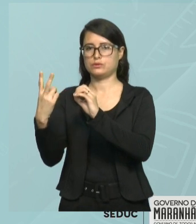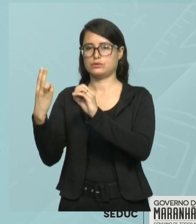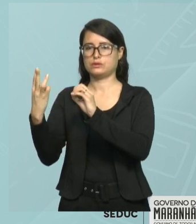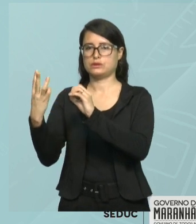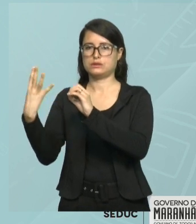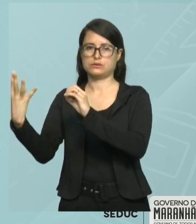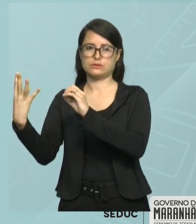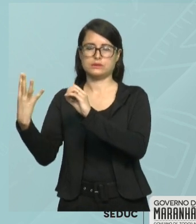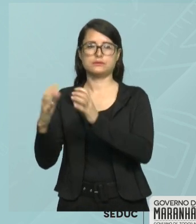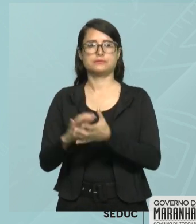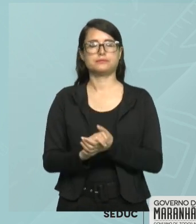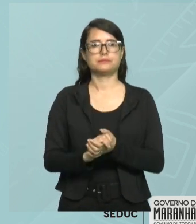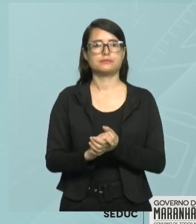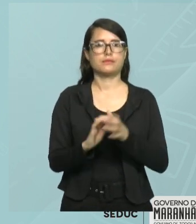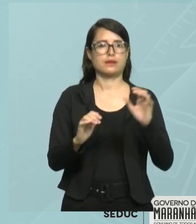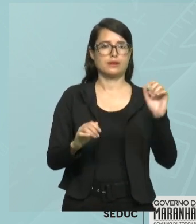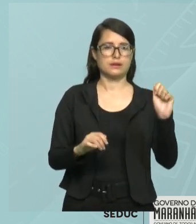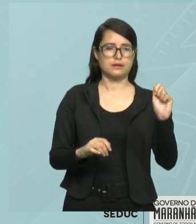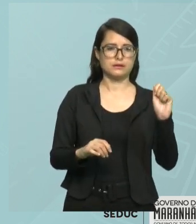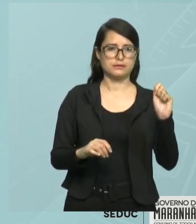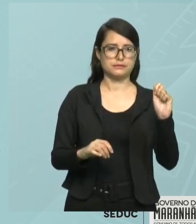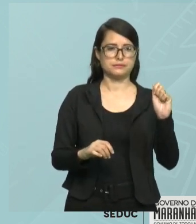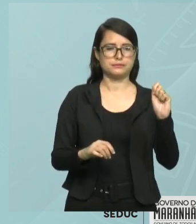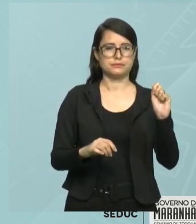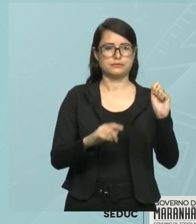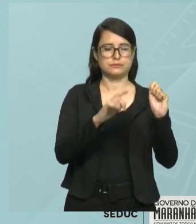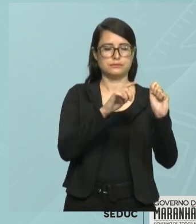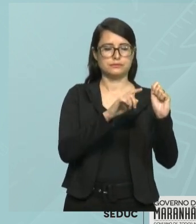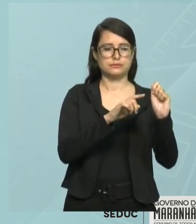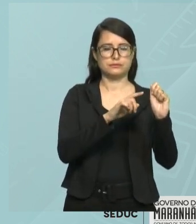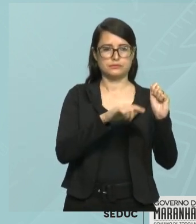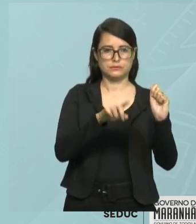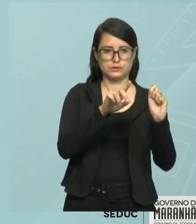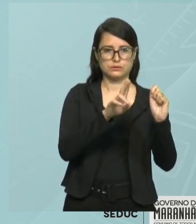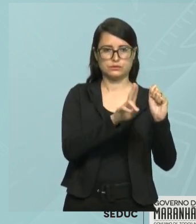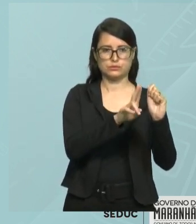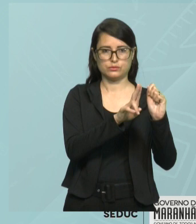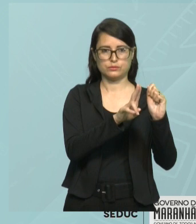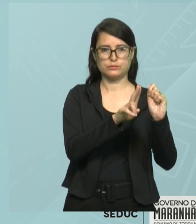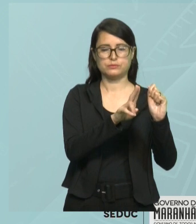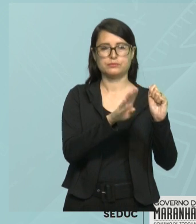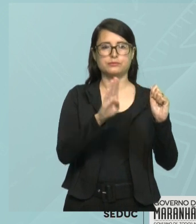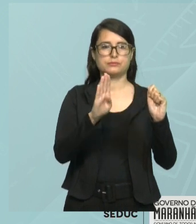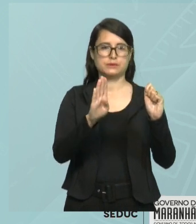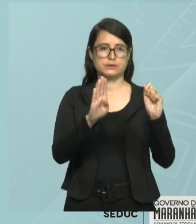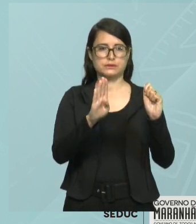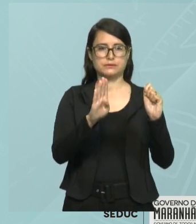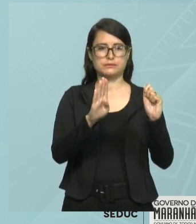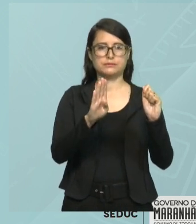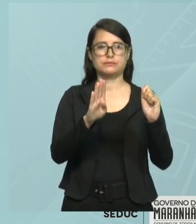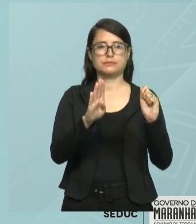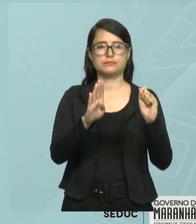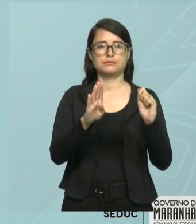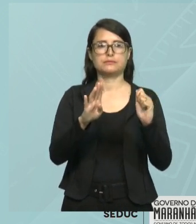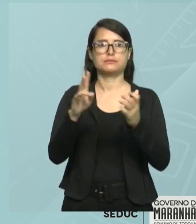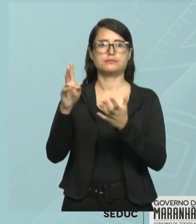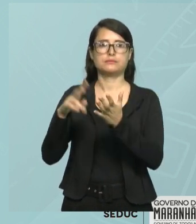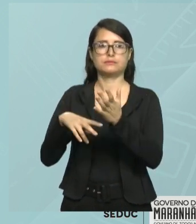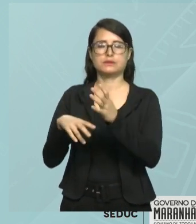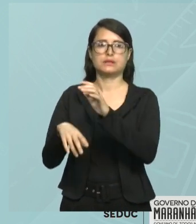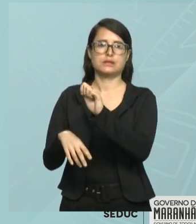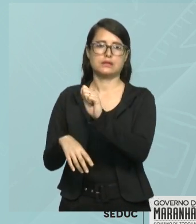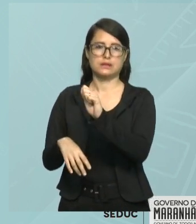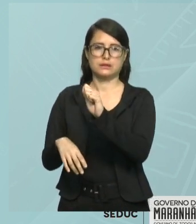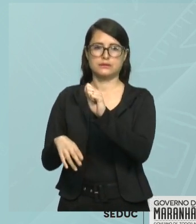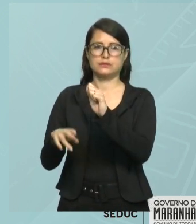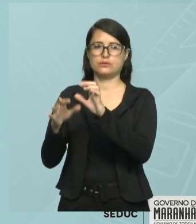só, quando eu tenho A, esse símbolo U, B, eu estou dizendo A, união,